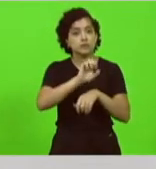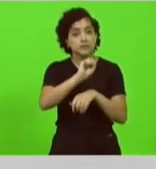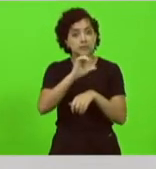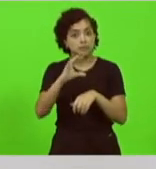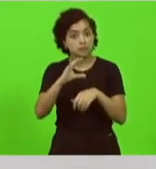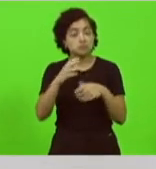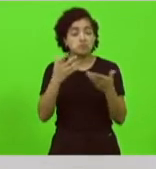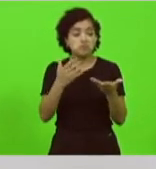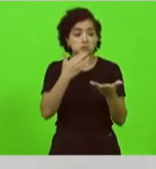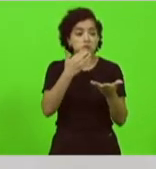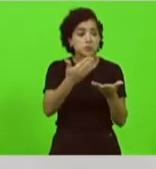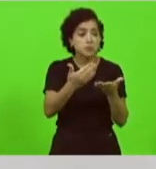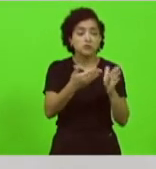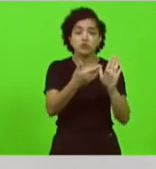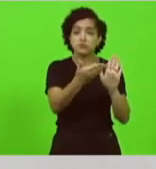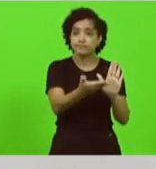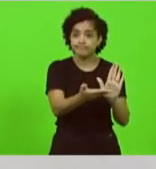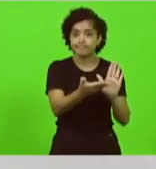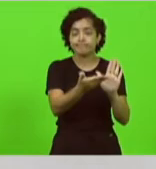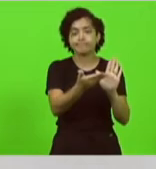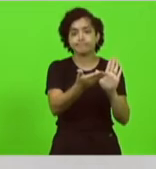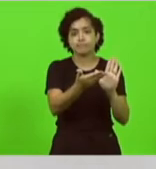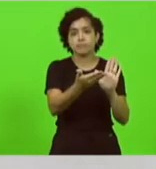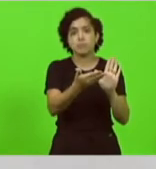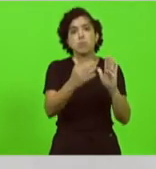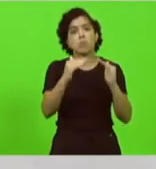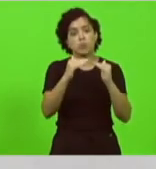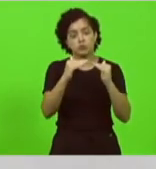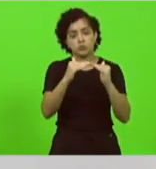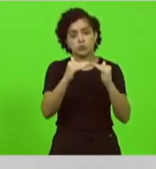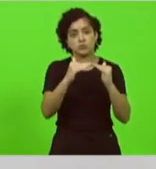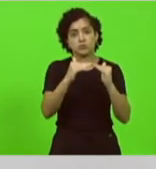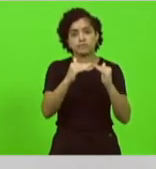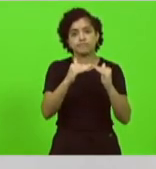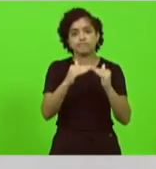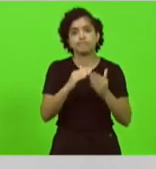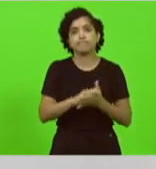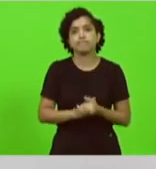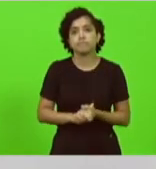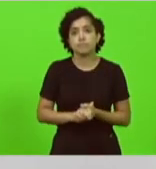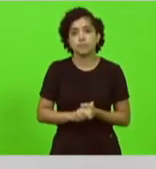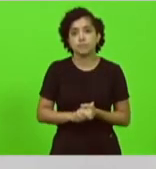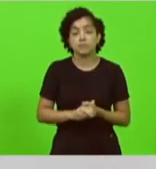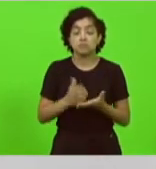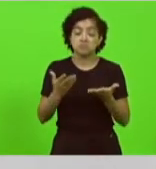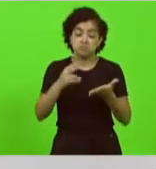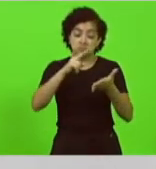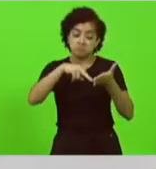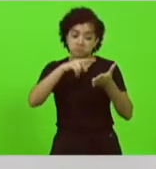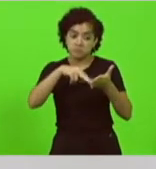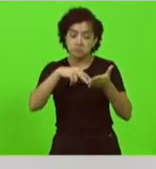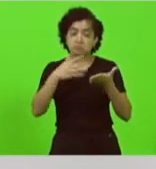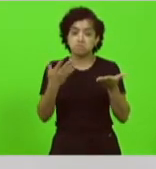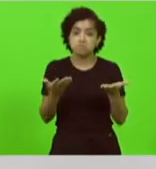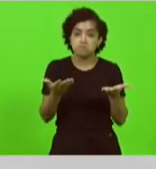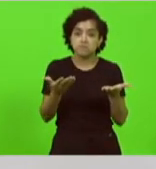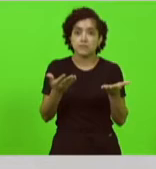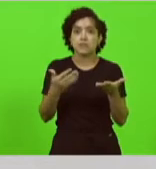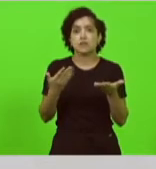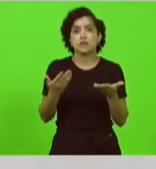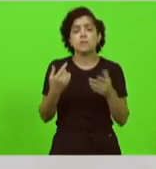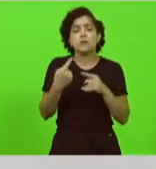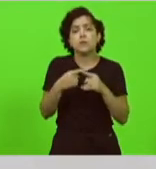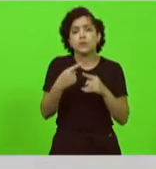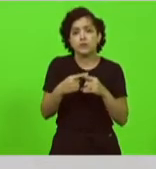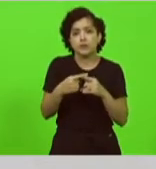isso que eu pedi para ele isso ele pode confirmar espero que ele tenha pelo menos lido aquela carta sabe por que eu fiz isso?